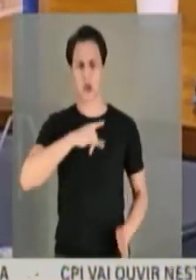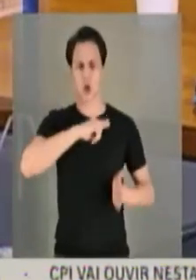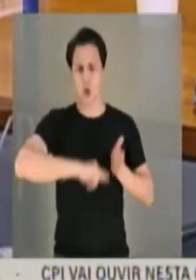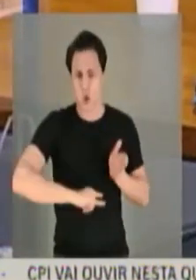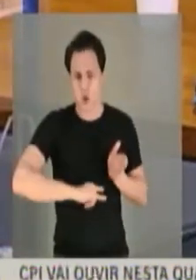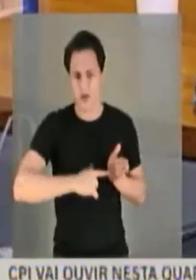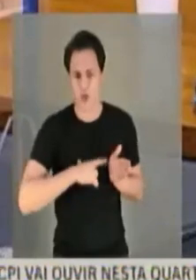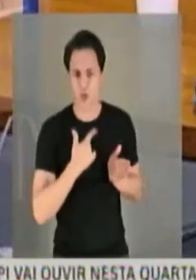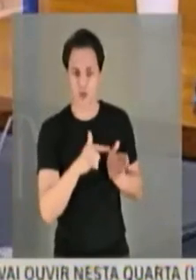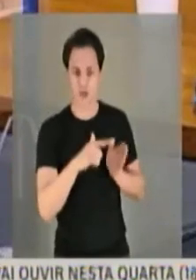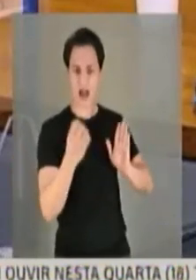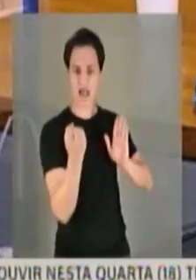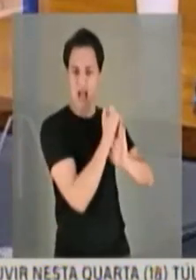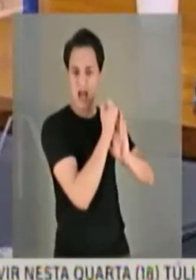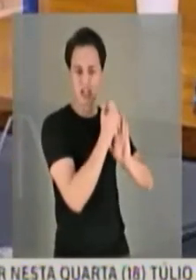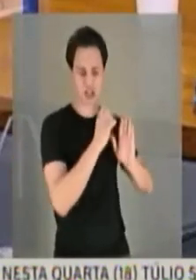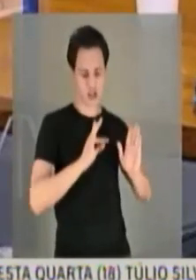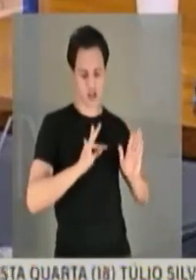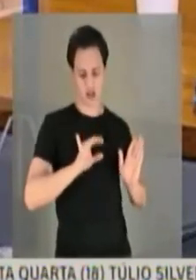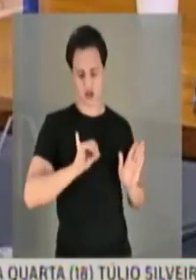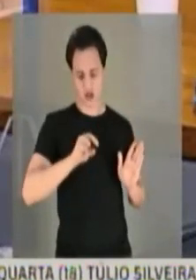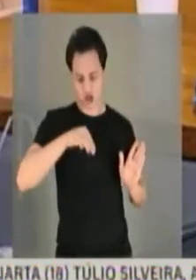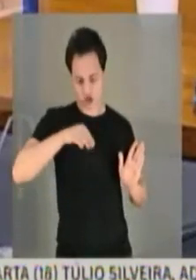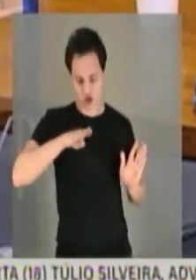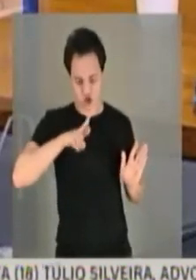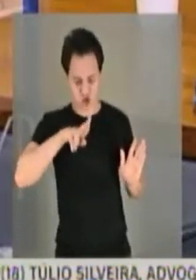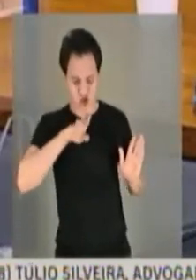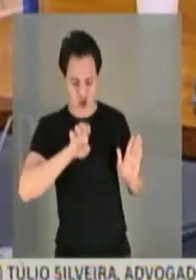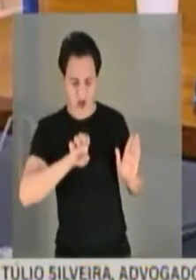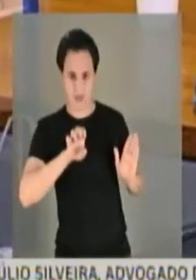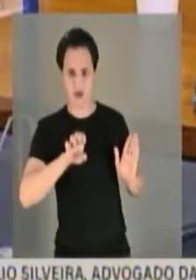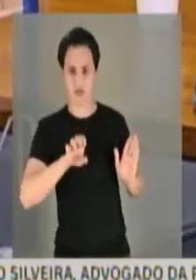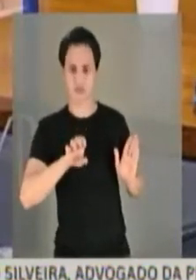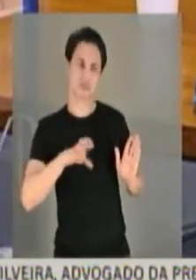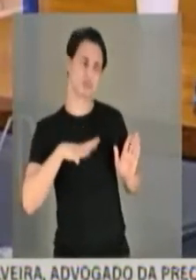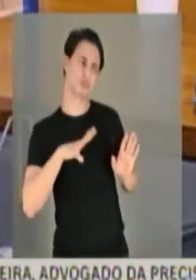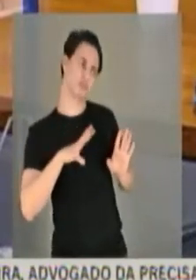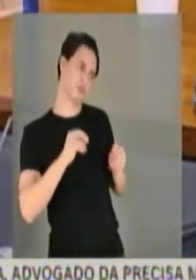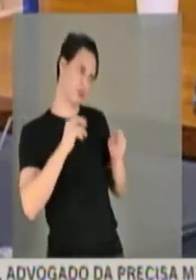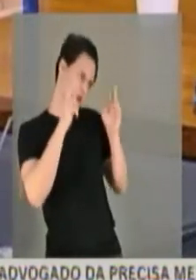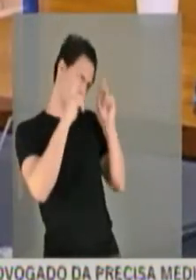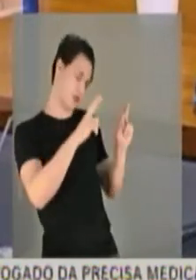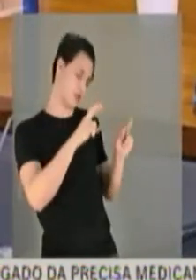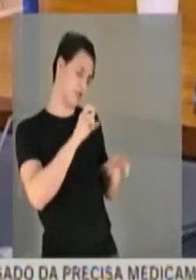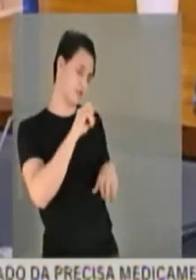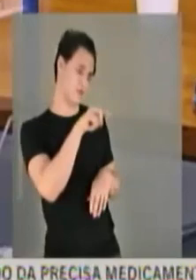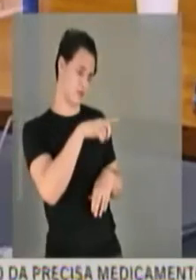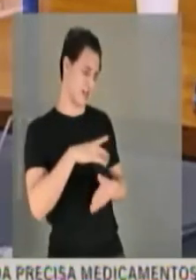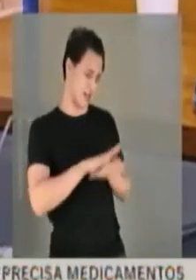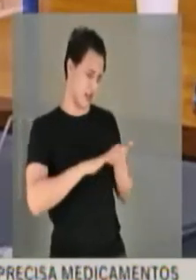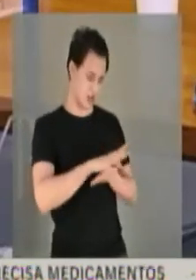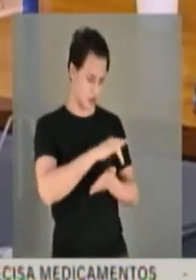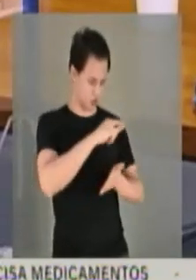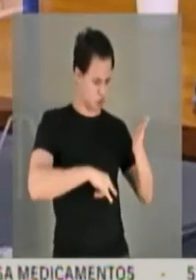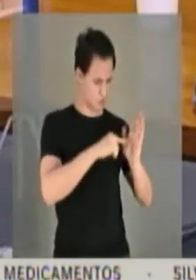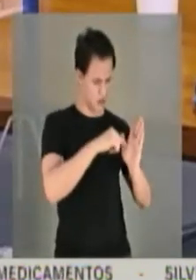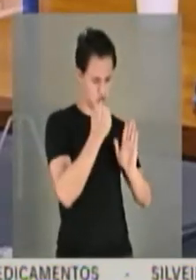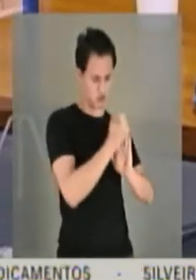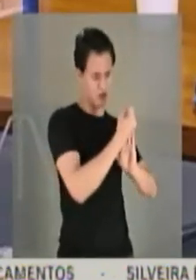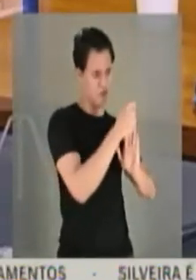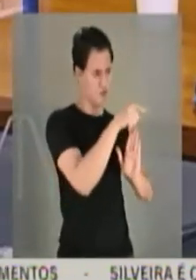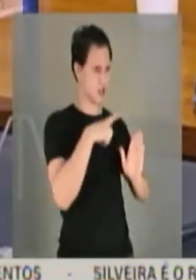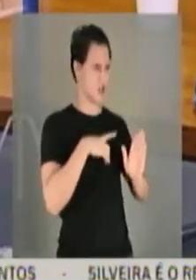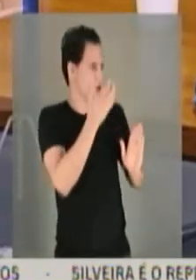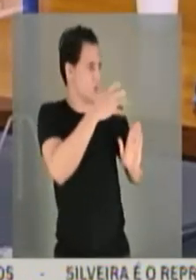timbre, é verdade. E aqui com todo respeito, eu não sei se ao deixar de timbrar esse documento, vossa senhoria não queria deixar